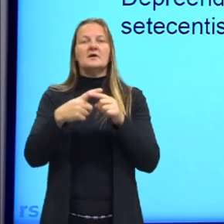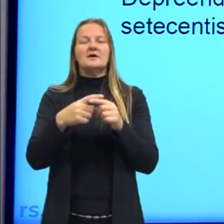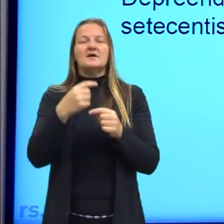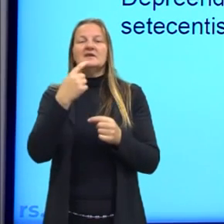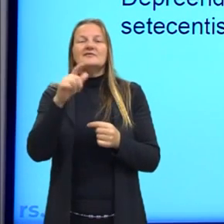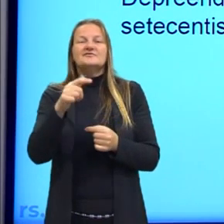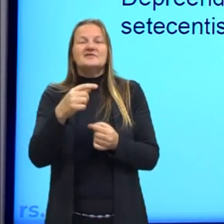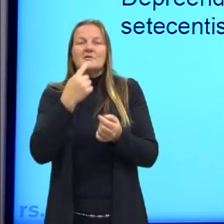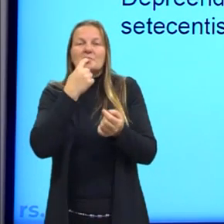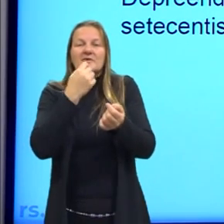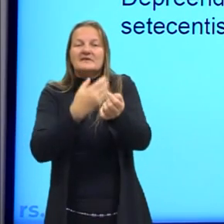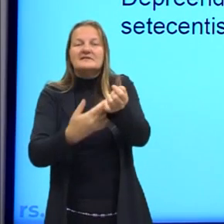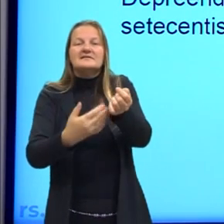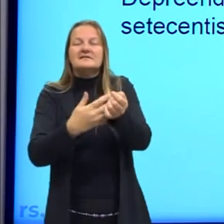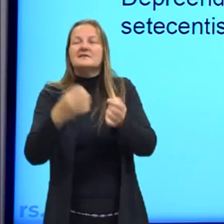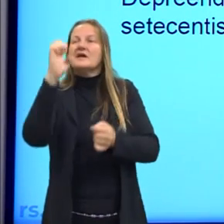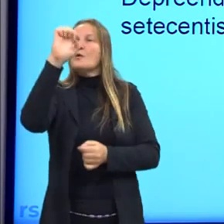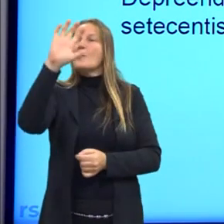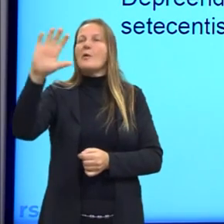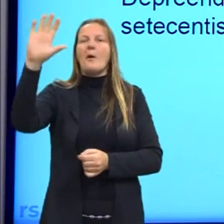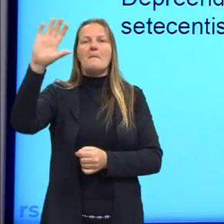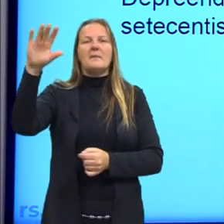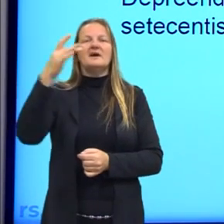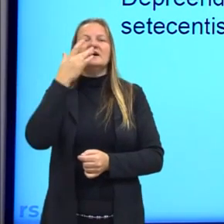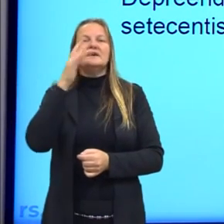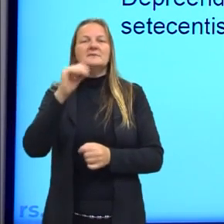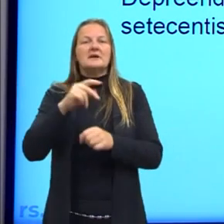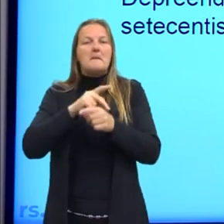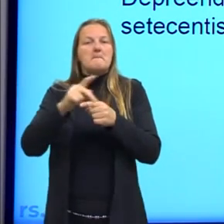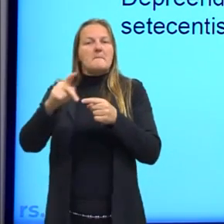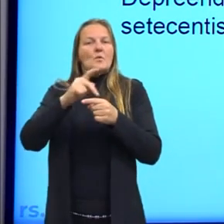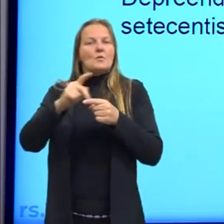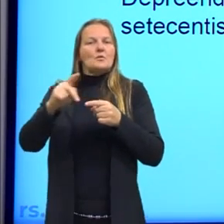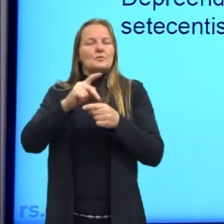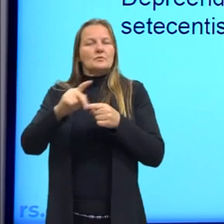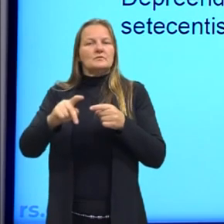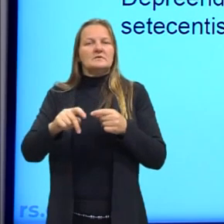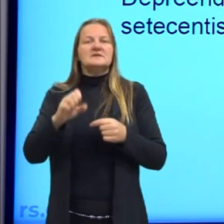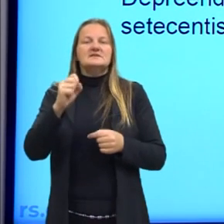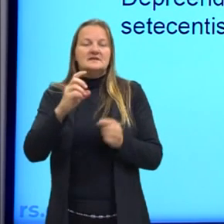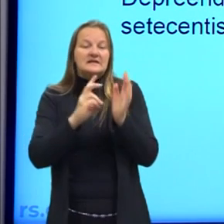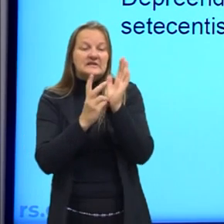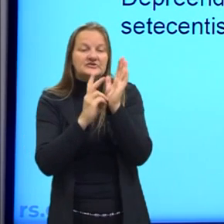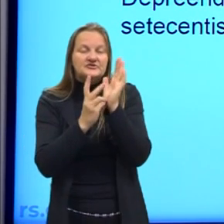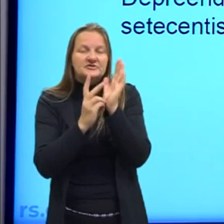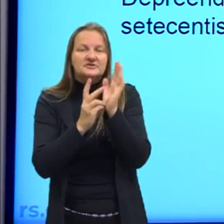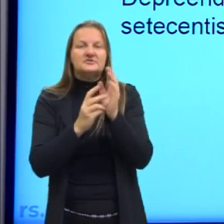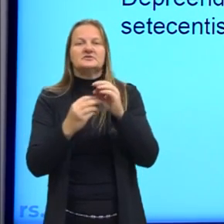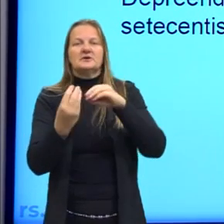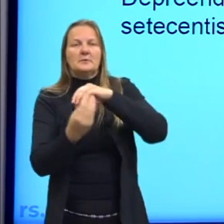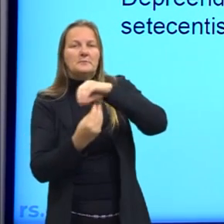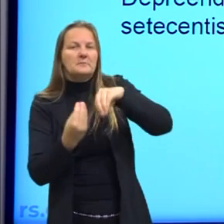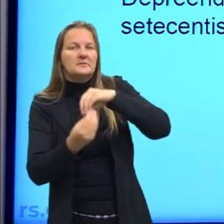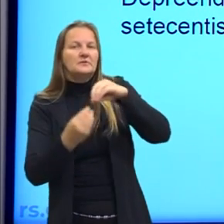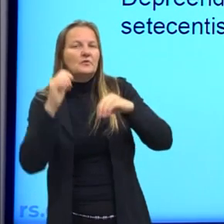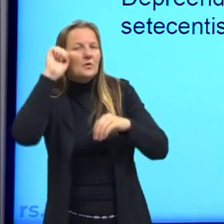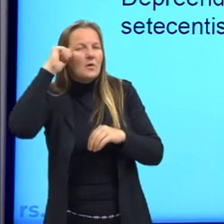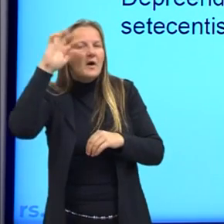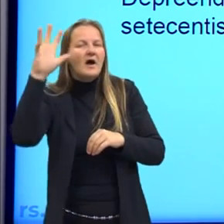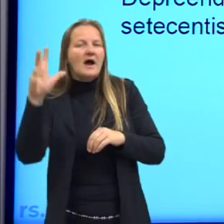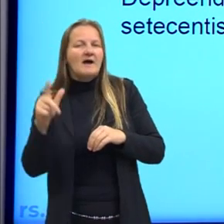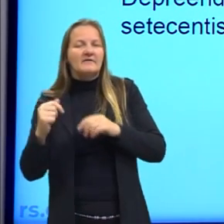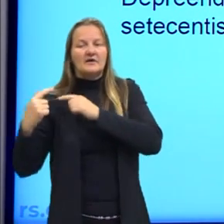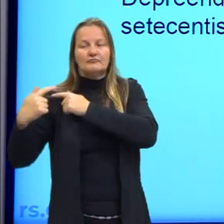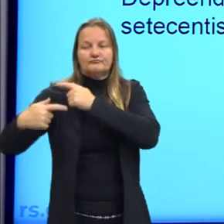não seria então um europeu, um português puro. Então, quem fosse indígena, quem fosse africano ou